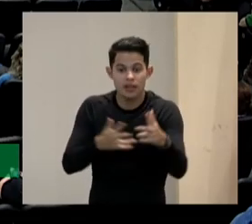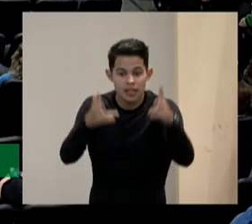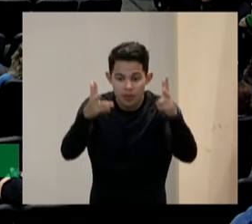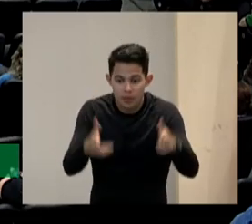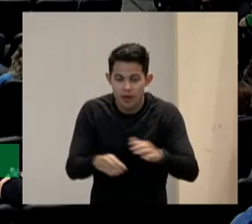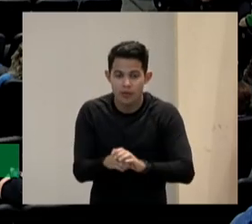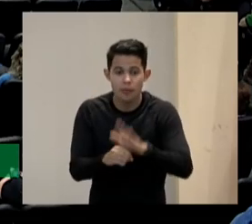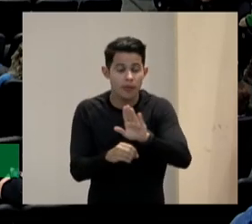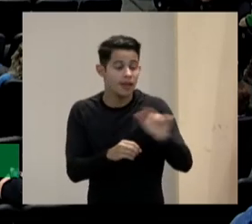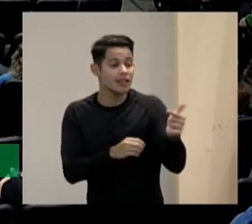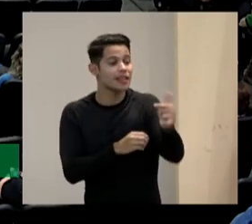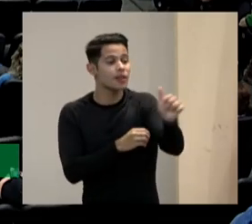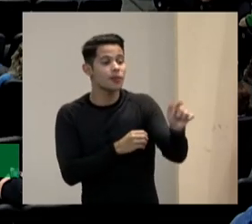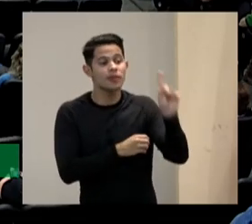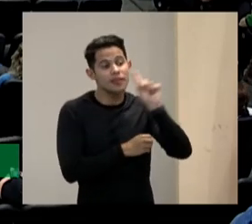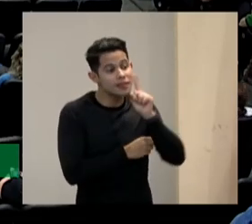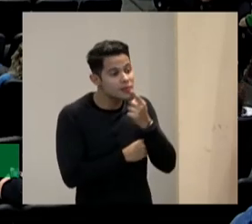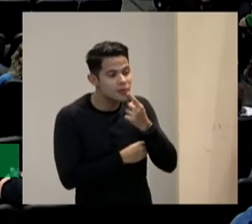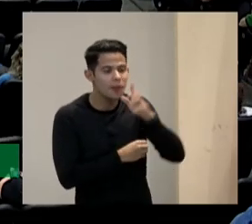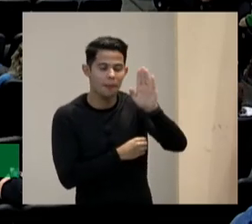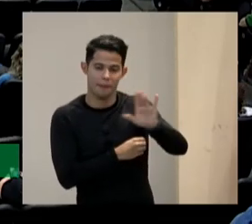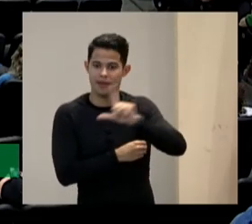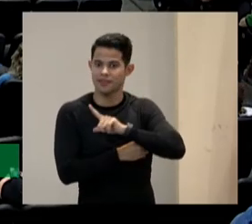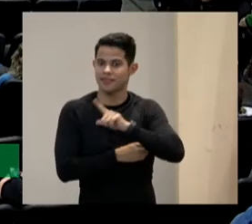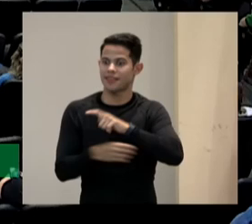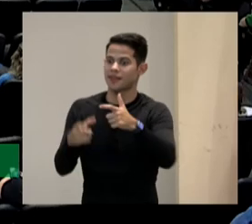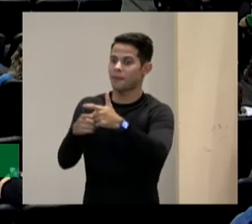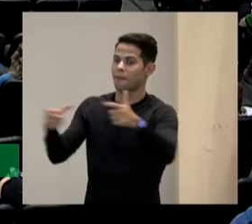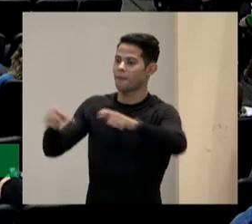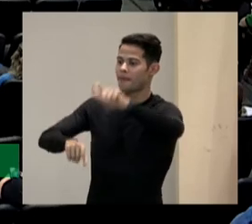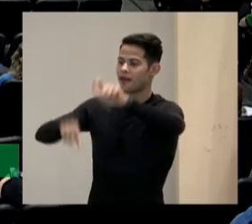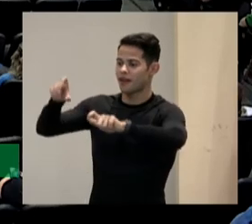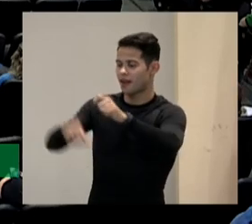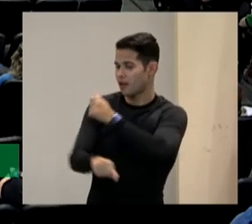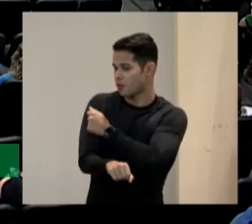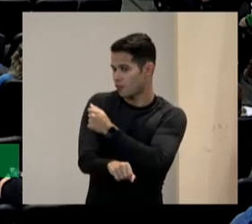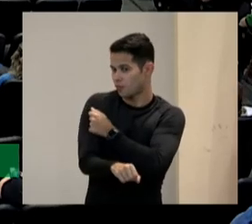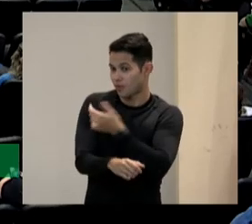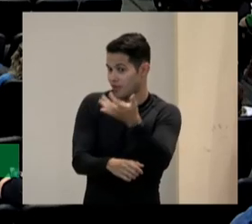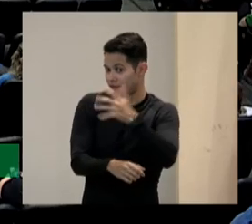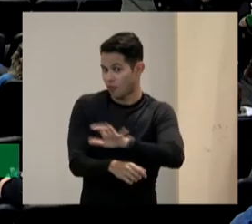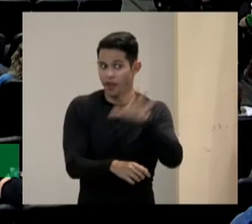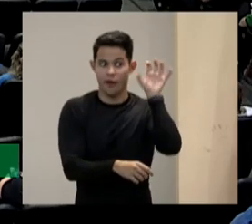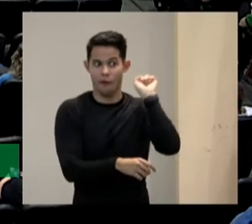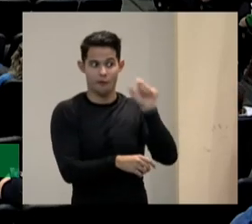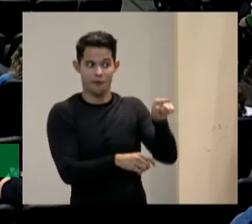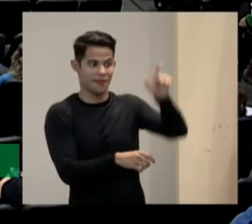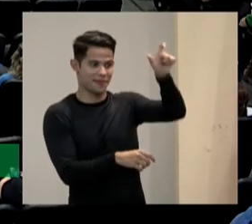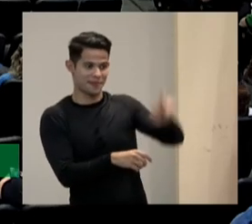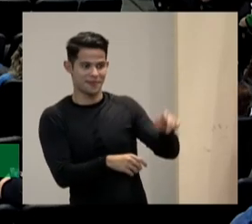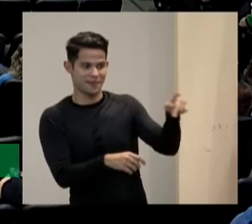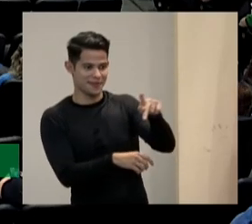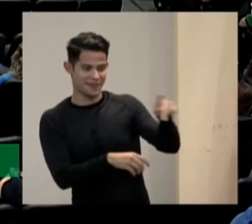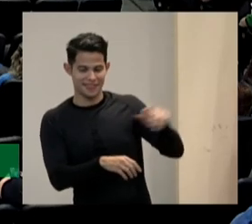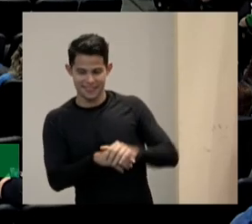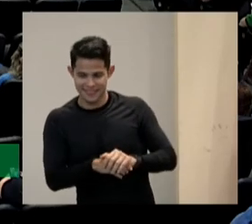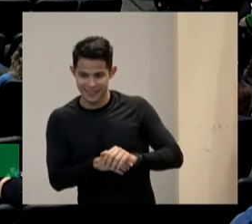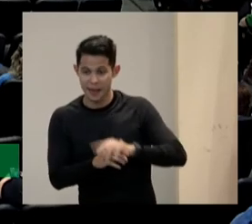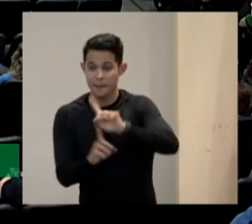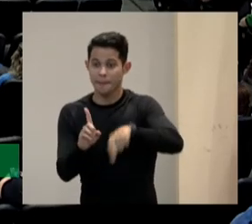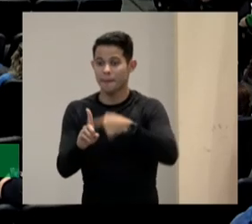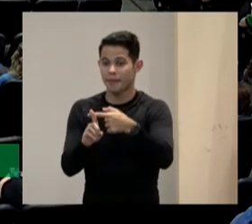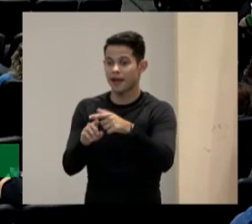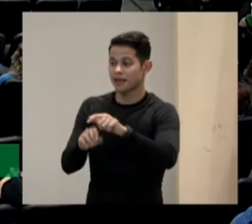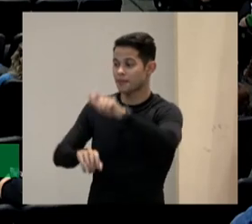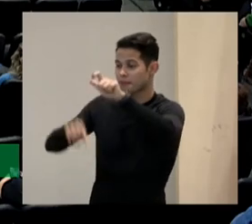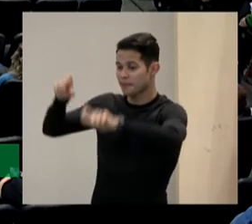aluno surdo mas tenho uma boa proporção de estudantes que não querem ouvir o que o professor fala não tenho um aluno com deficiência